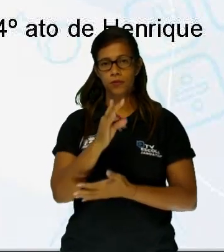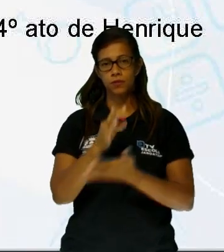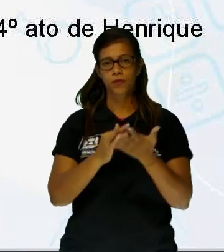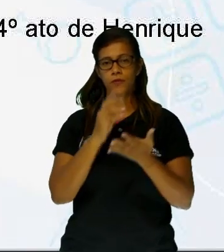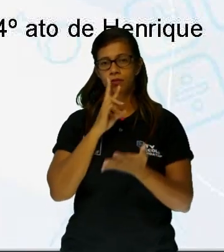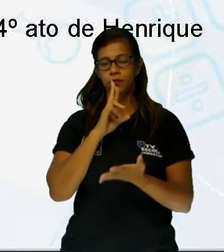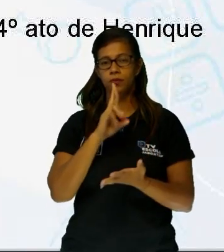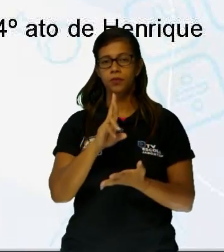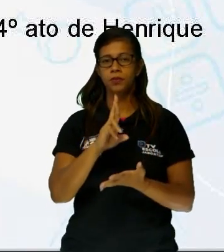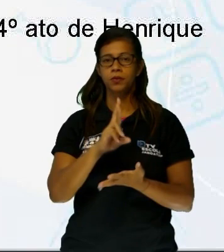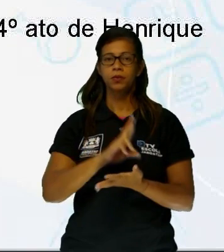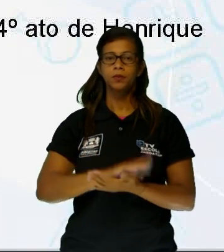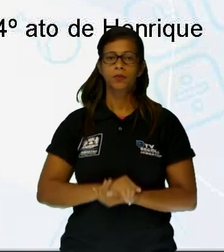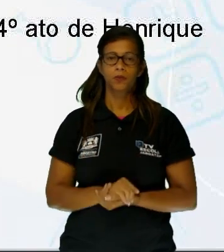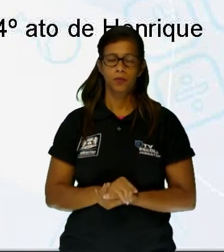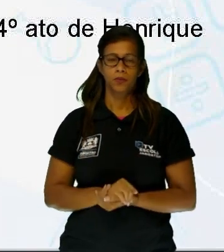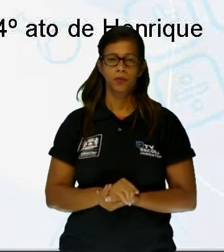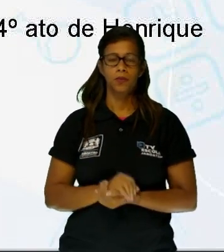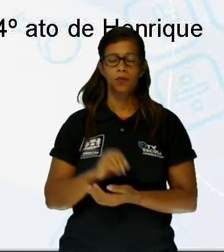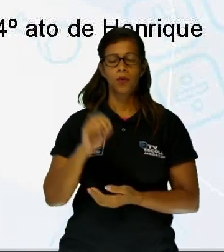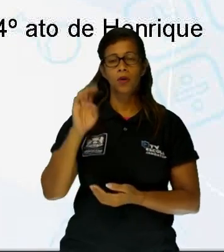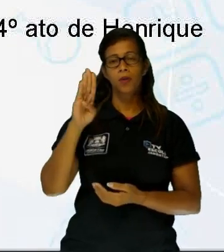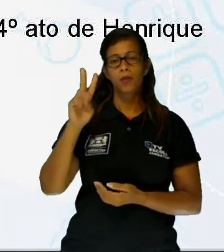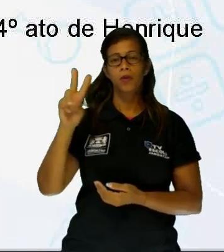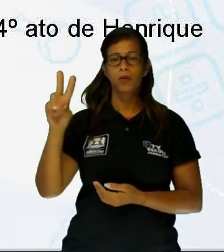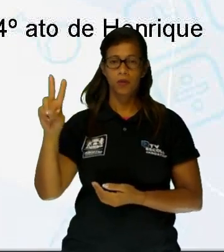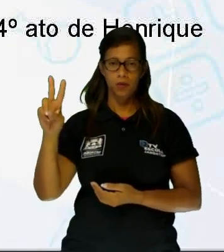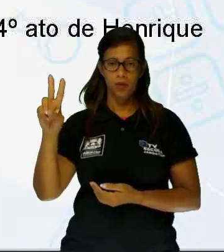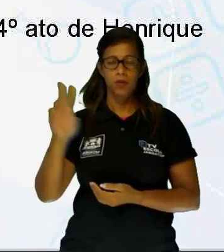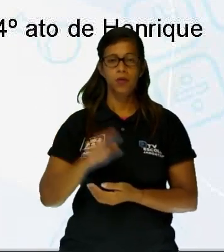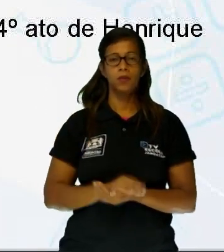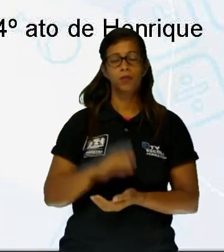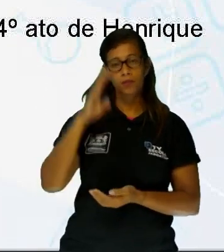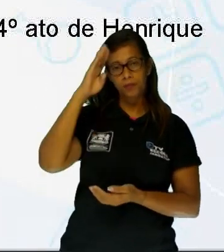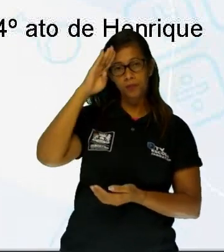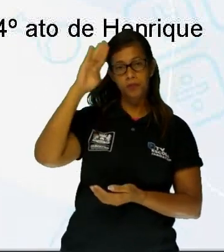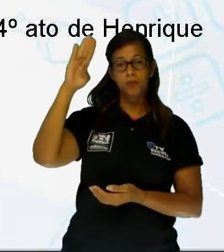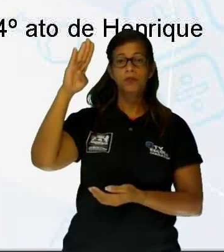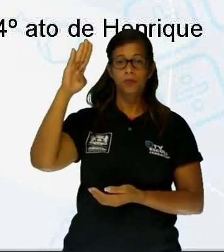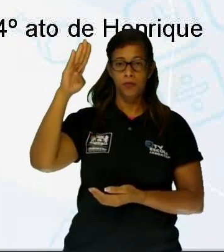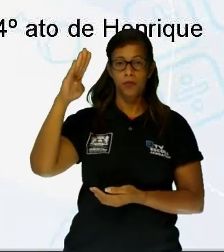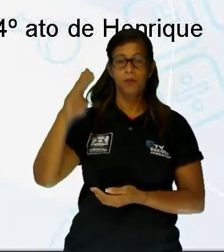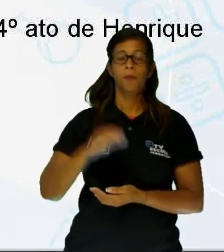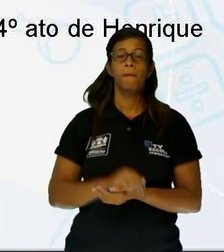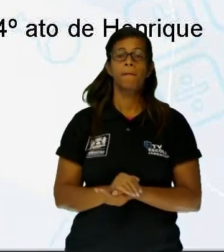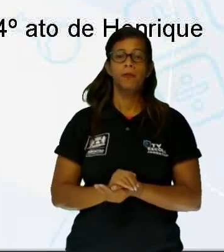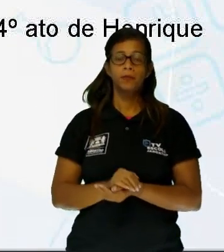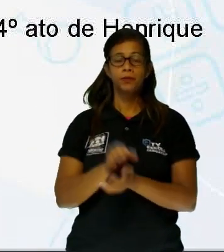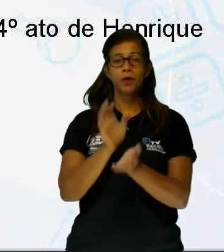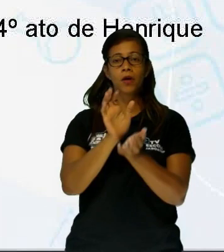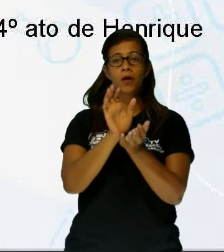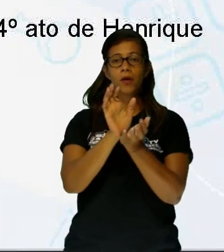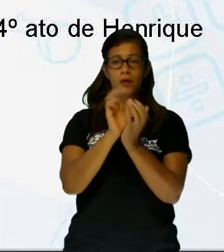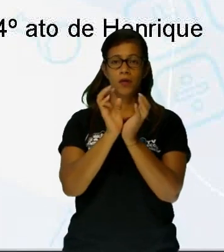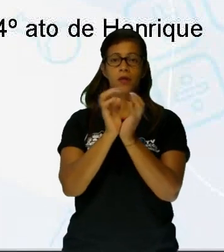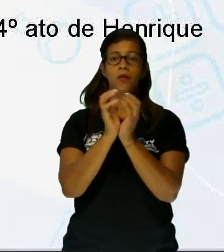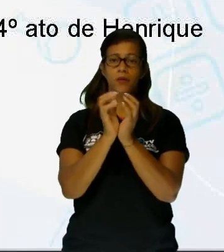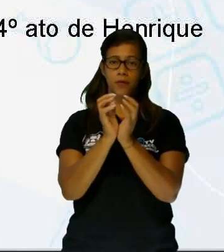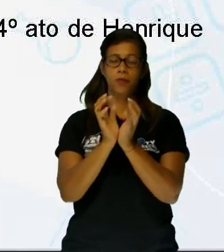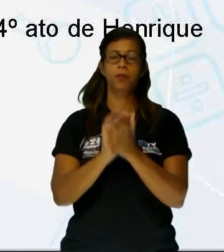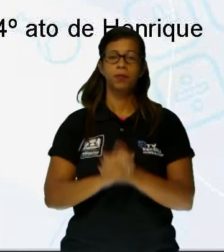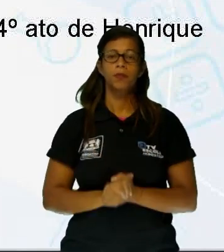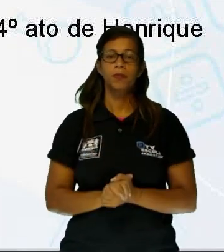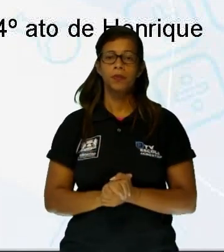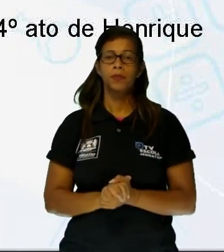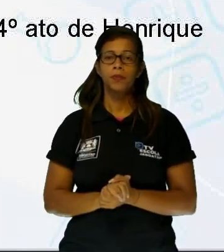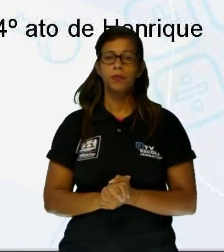questão. Boa viagem ao principal cartão postal do Recife. Amanheceu dramática, diferentemente